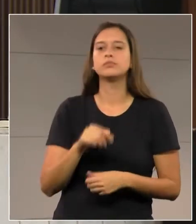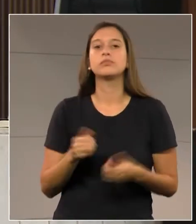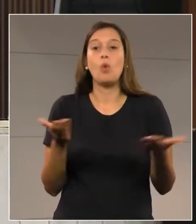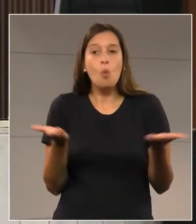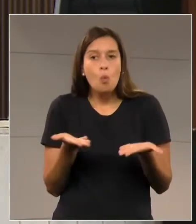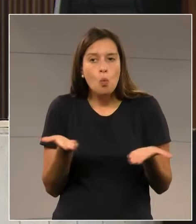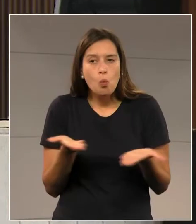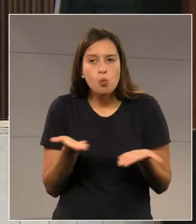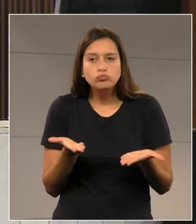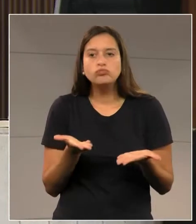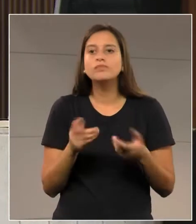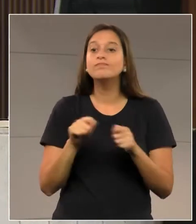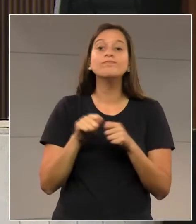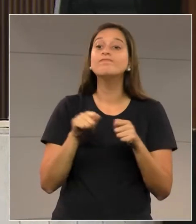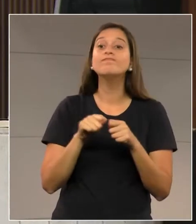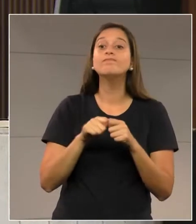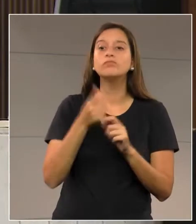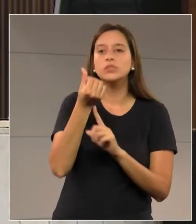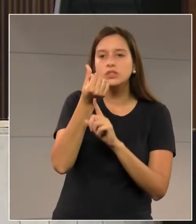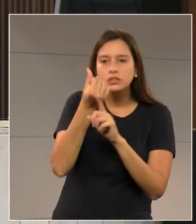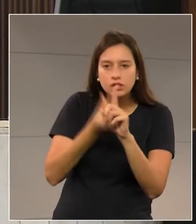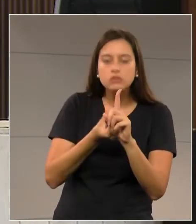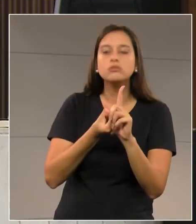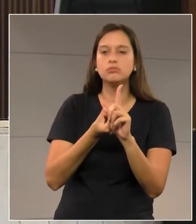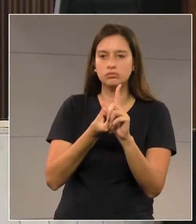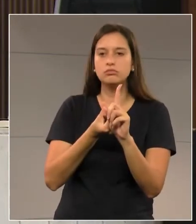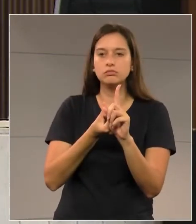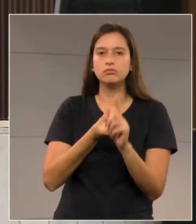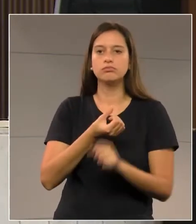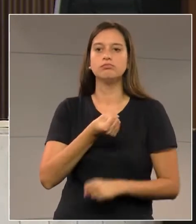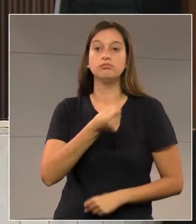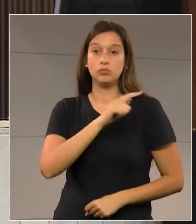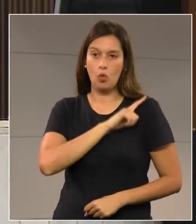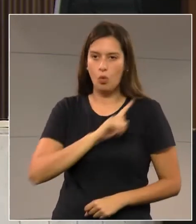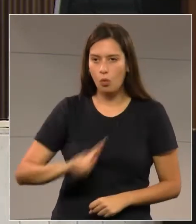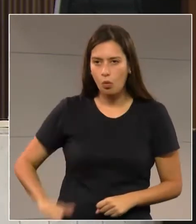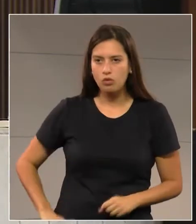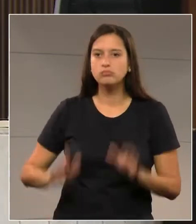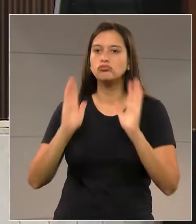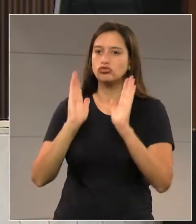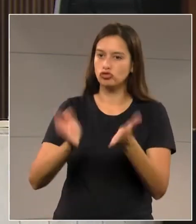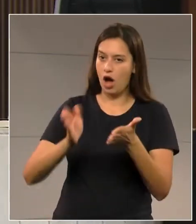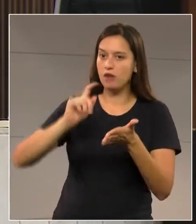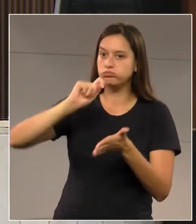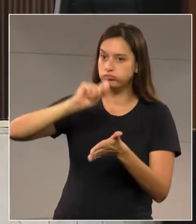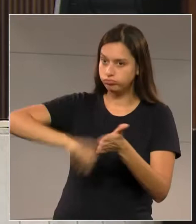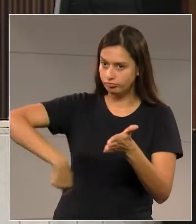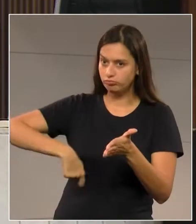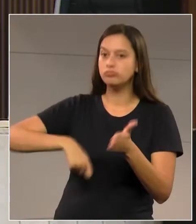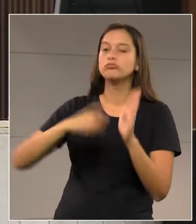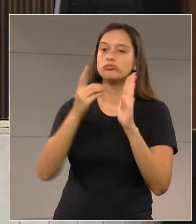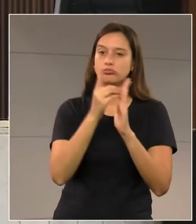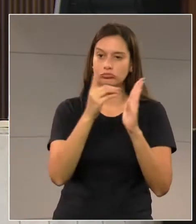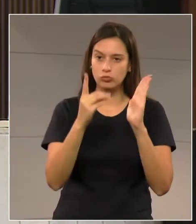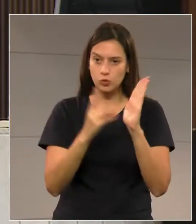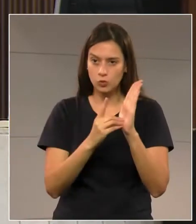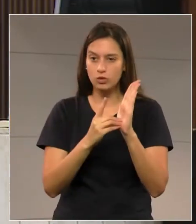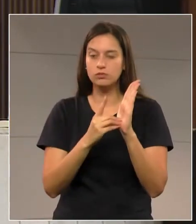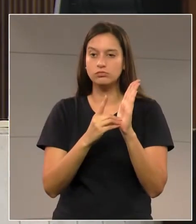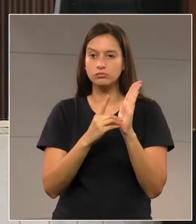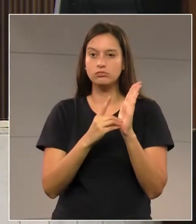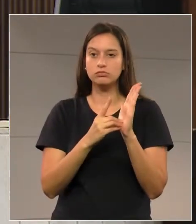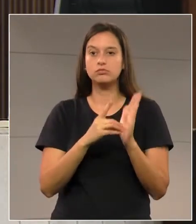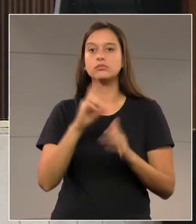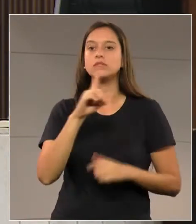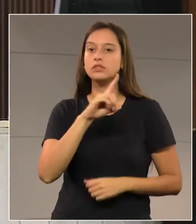faz exatamente seis meses que o governador Ratinho assinou o decreto da merenda 100%